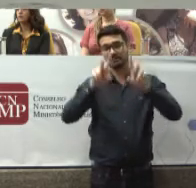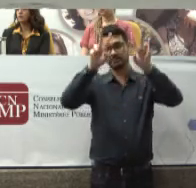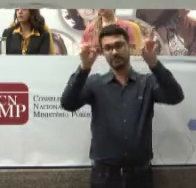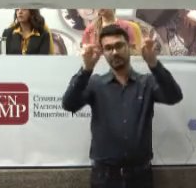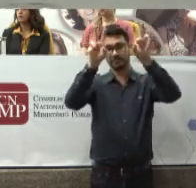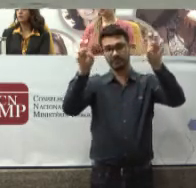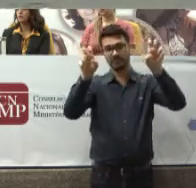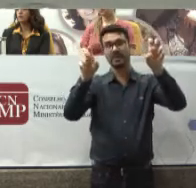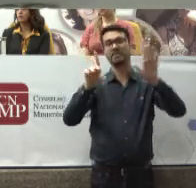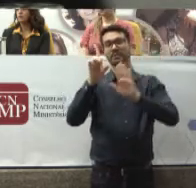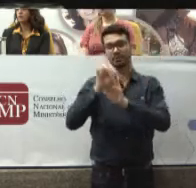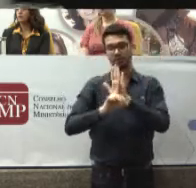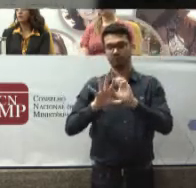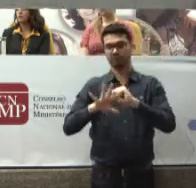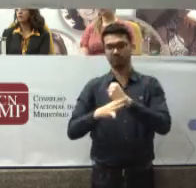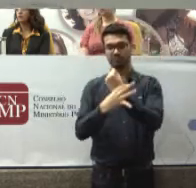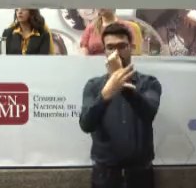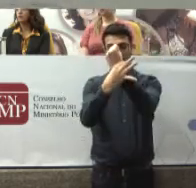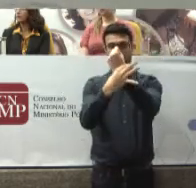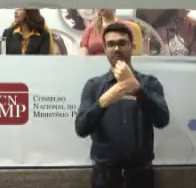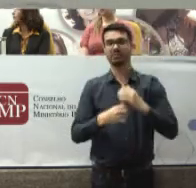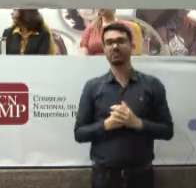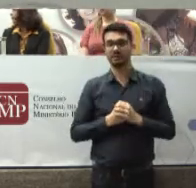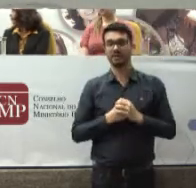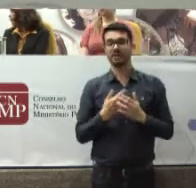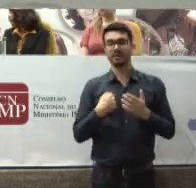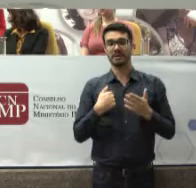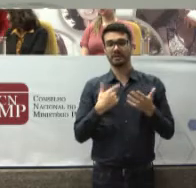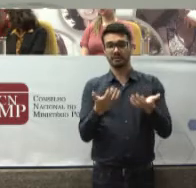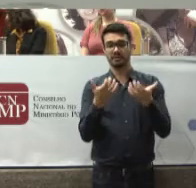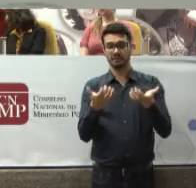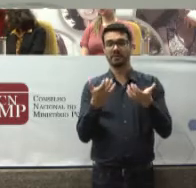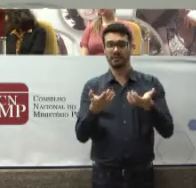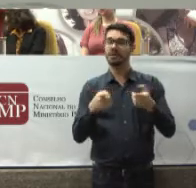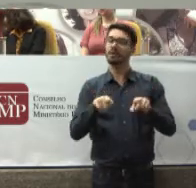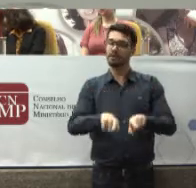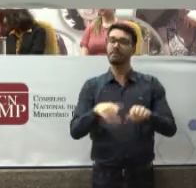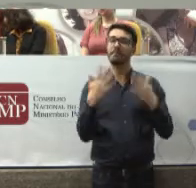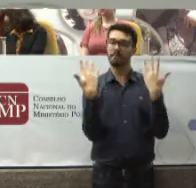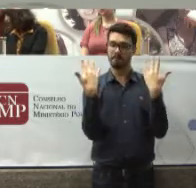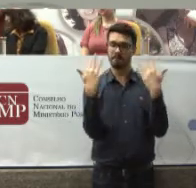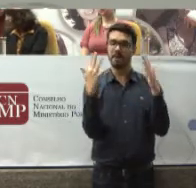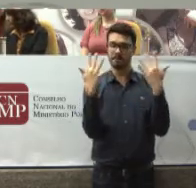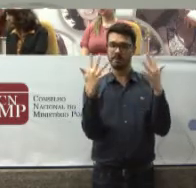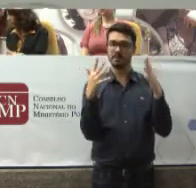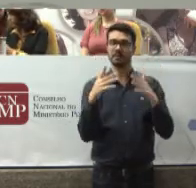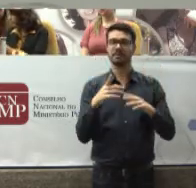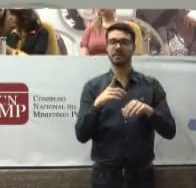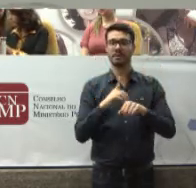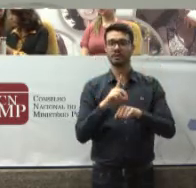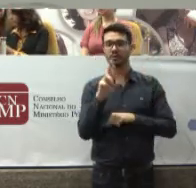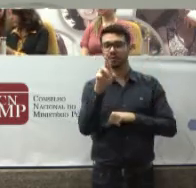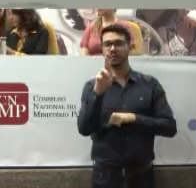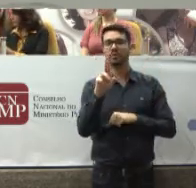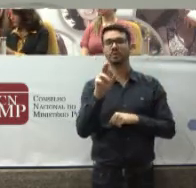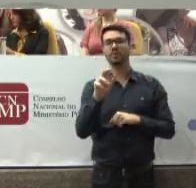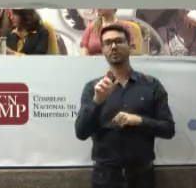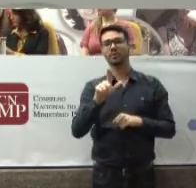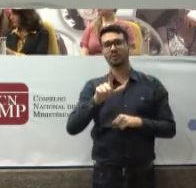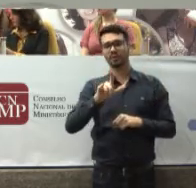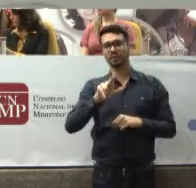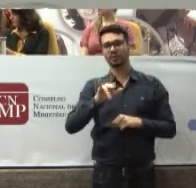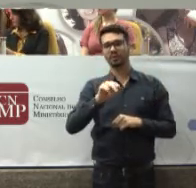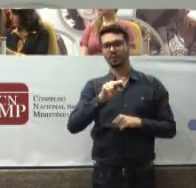implementação destes direitos Eu queria inicialmente Parabenizar O doutor Luiz Fernando Bandeira de Melo